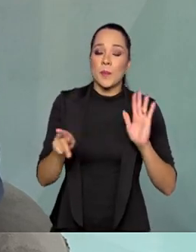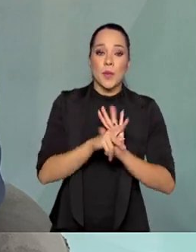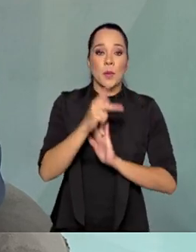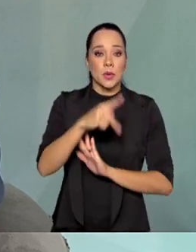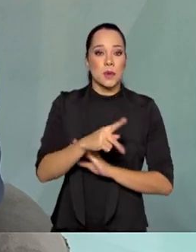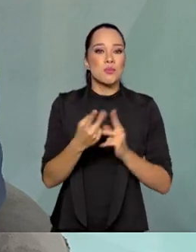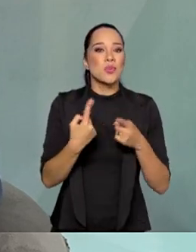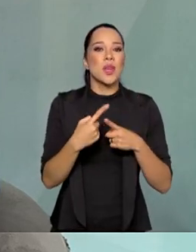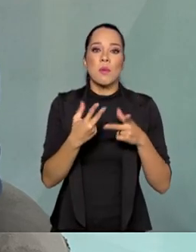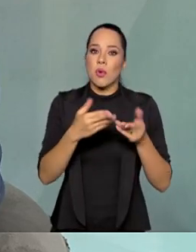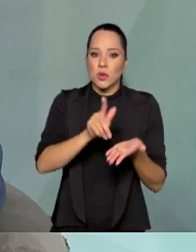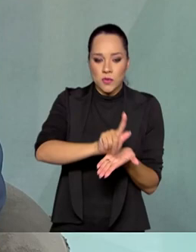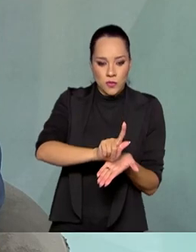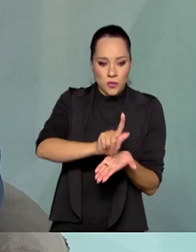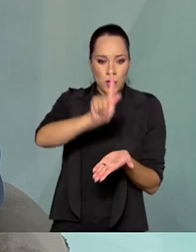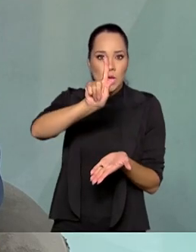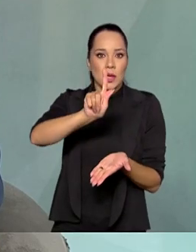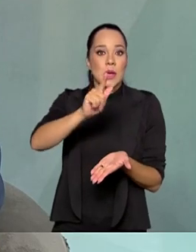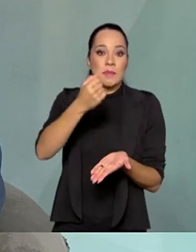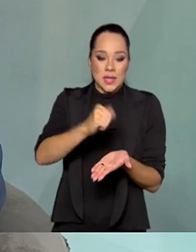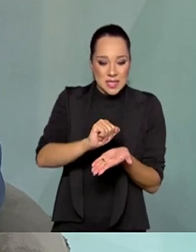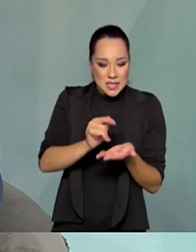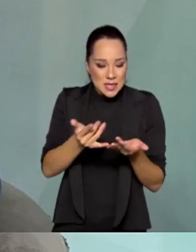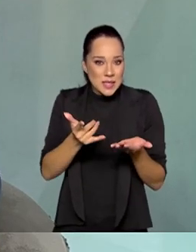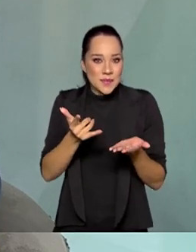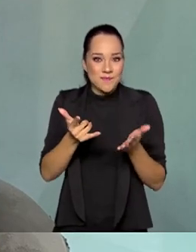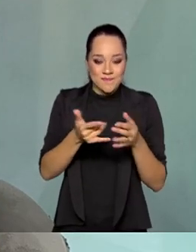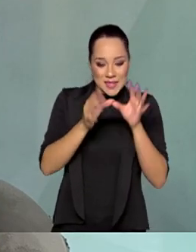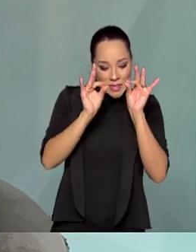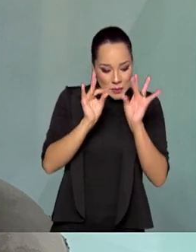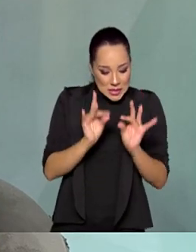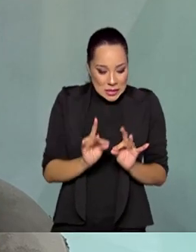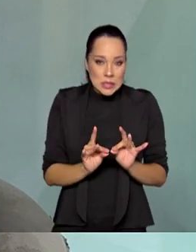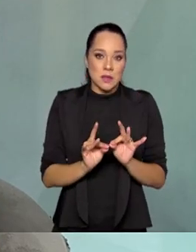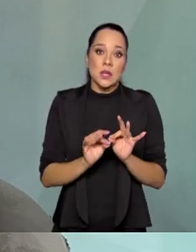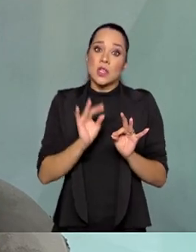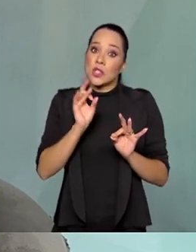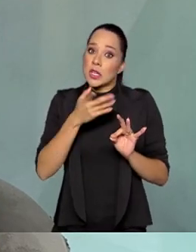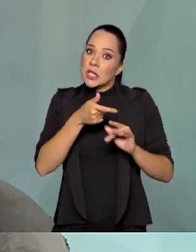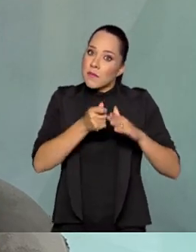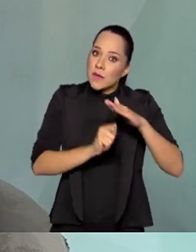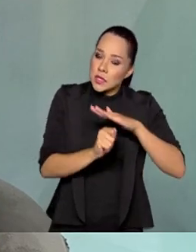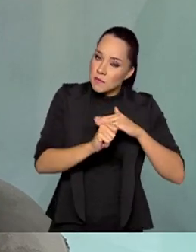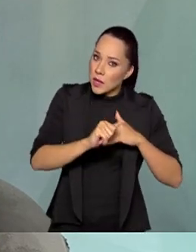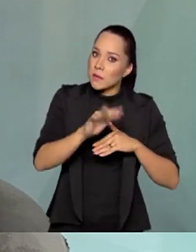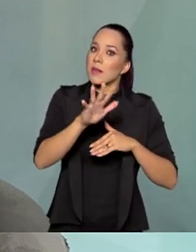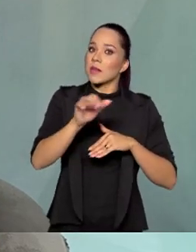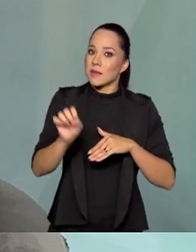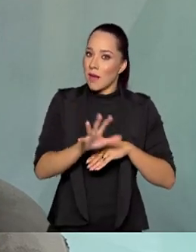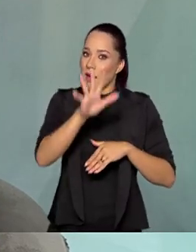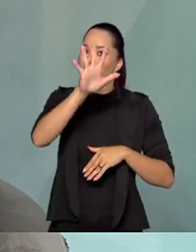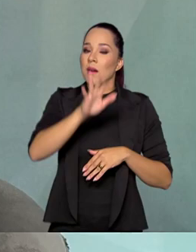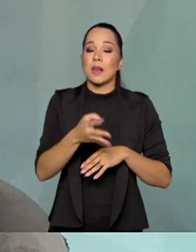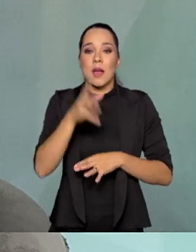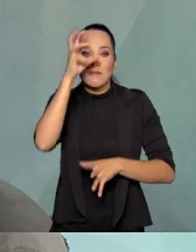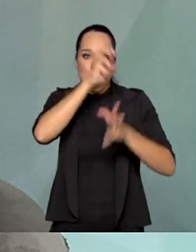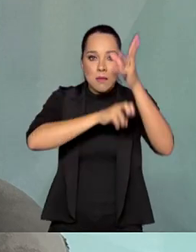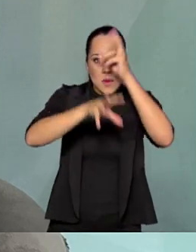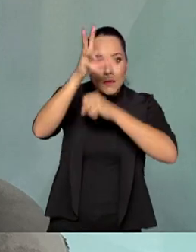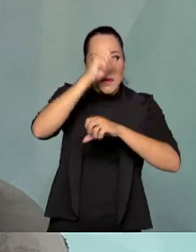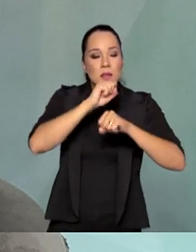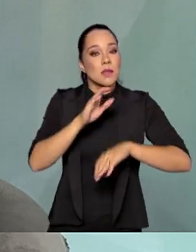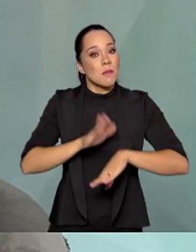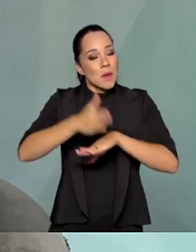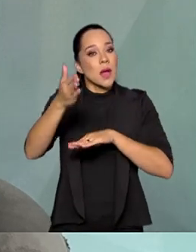dos foguetes, eles demandam instalação muito específica. Só que aí você já tem um investimento mais alto e a gente pretende aprender mais nessa